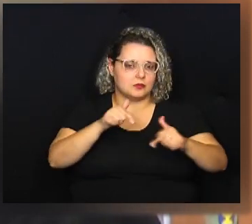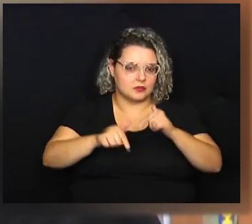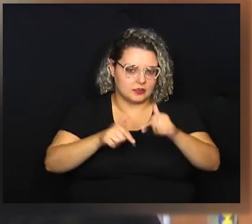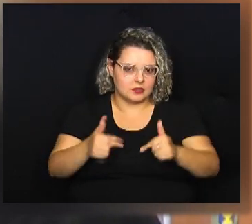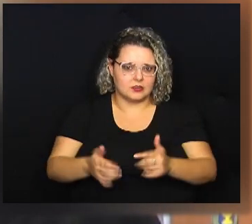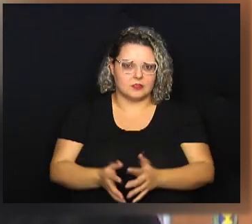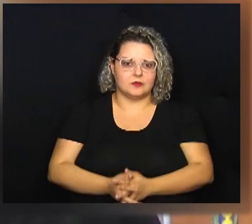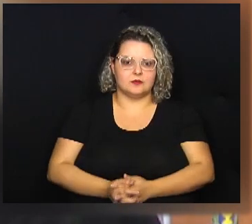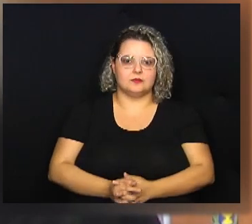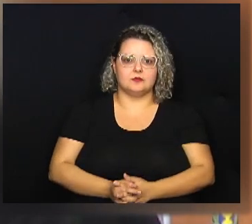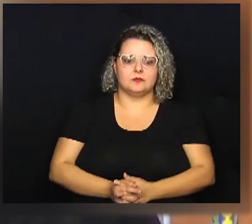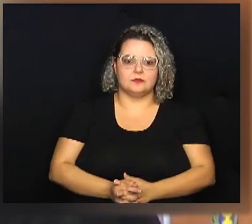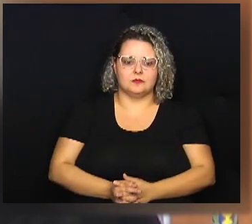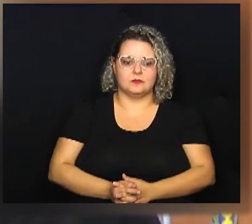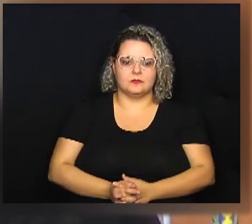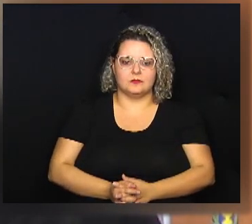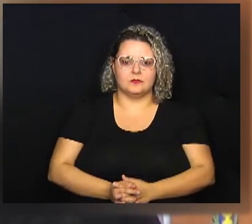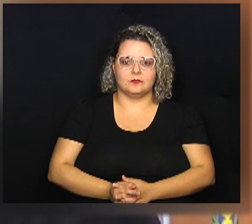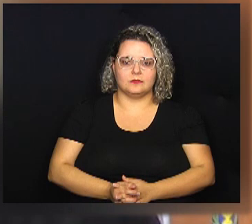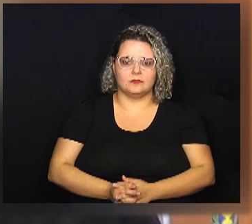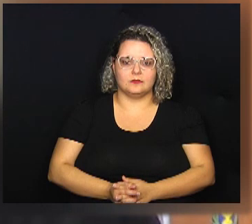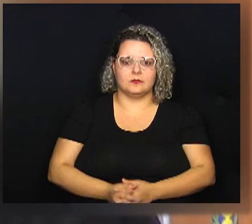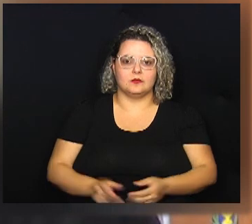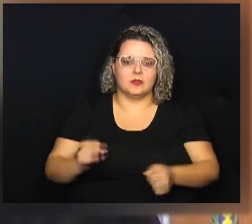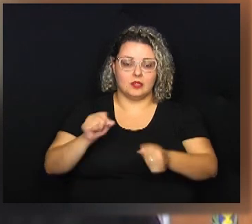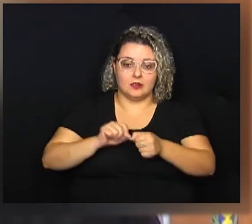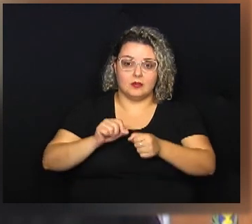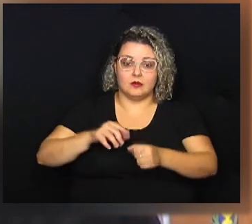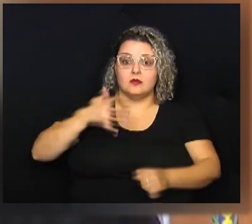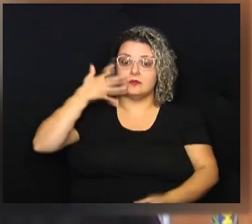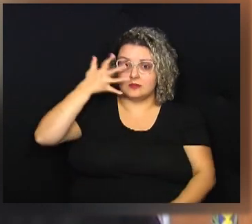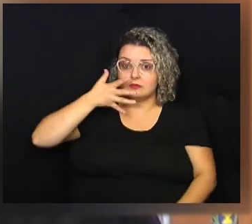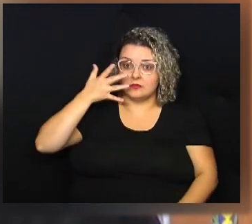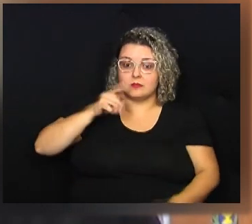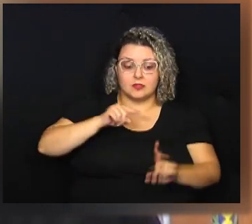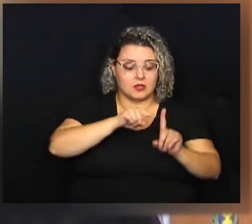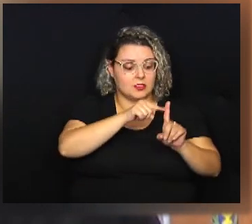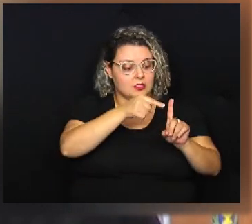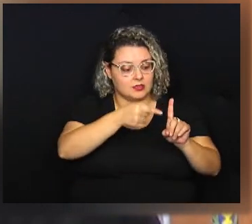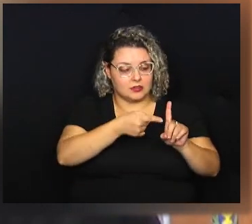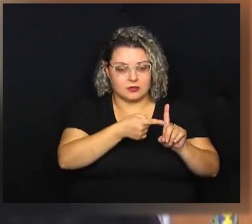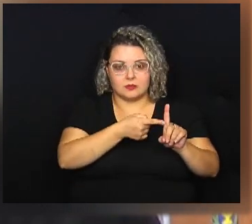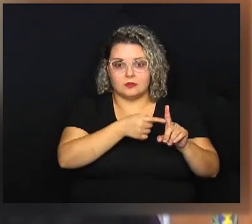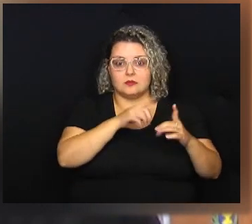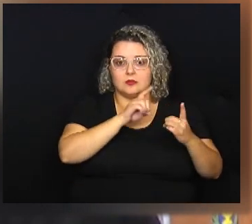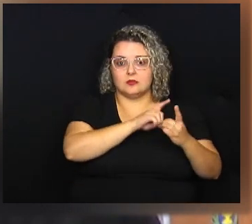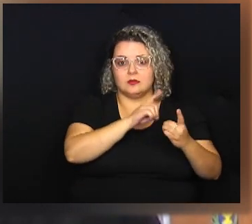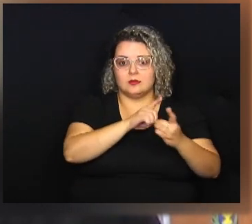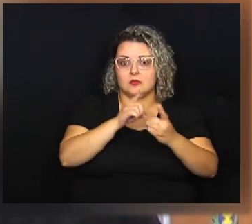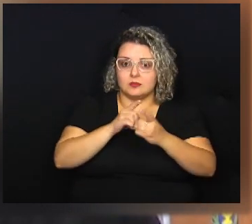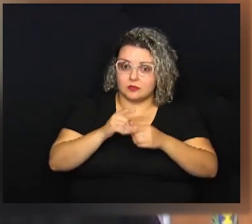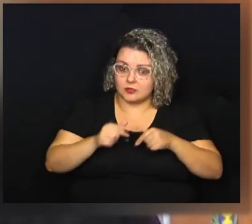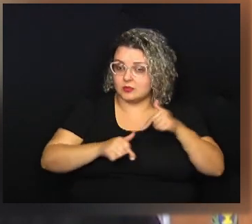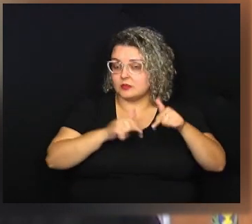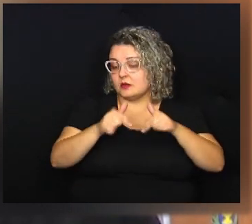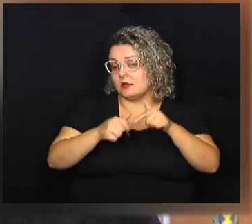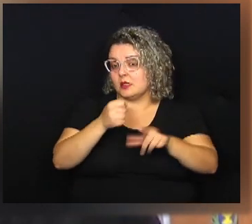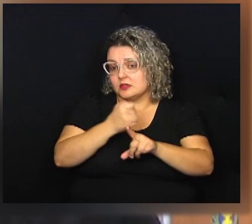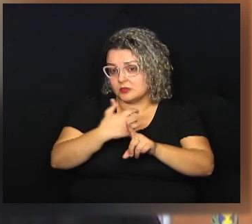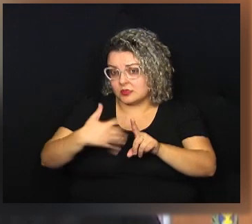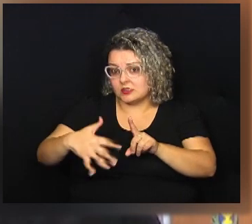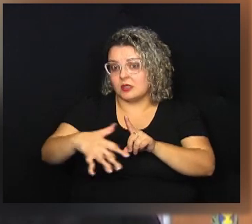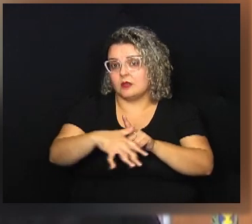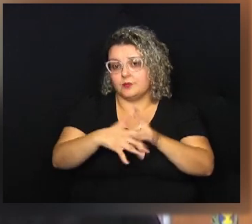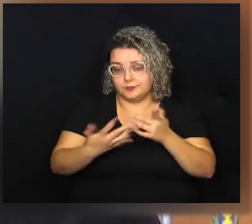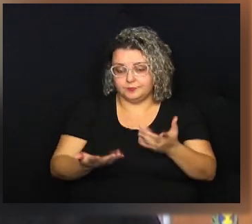Eu trabalho com... Faço palestra para gestantes atendidas por obras